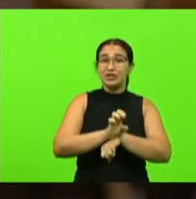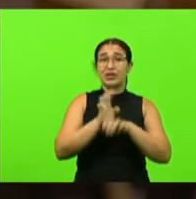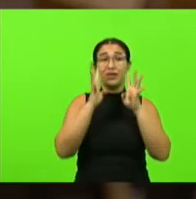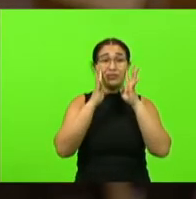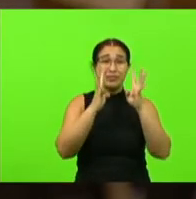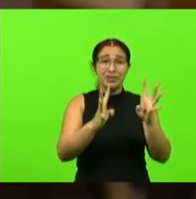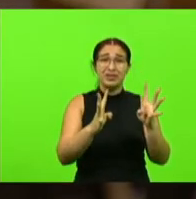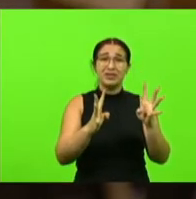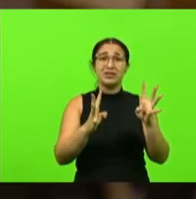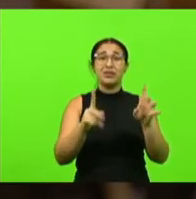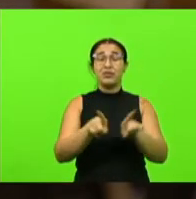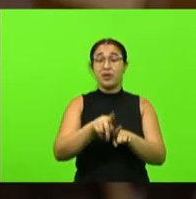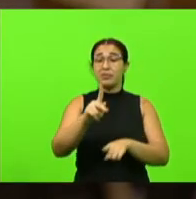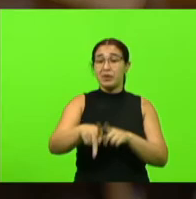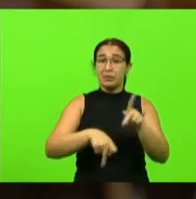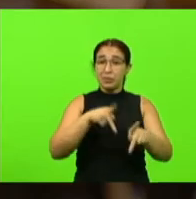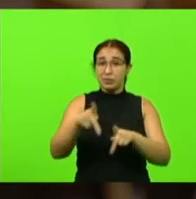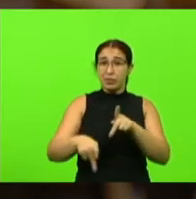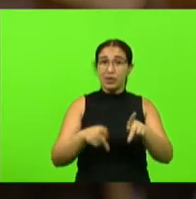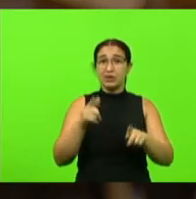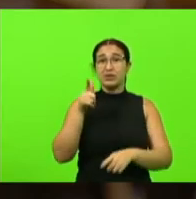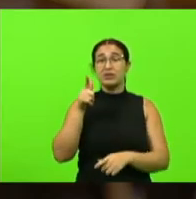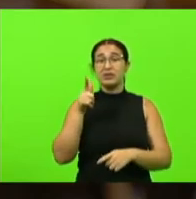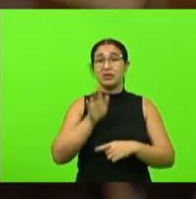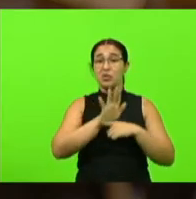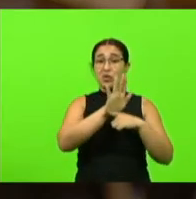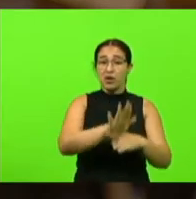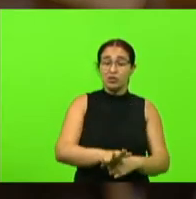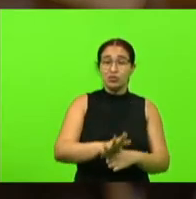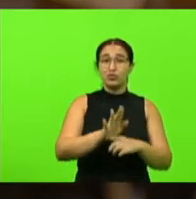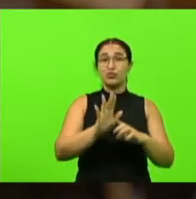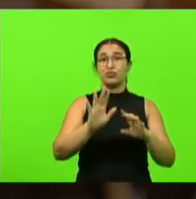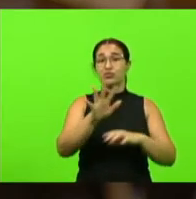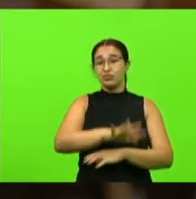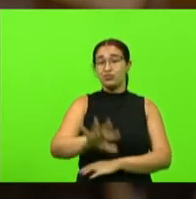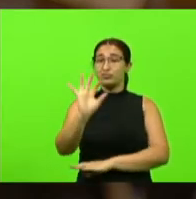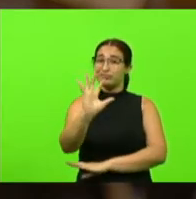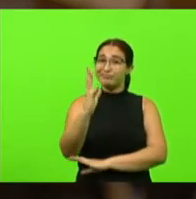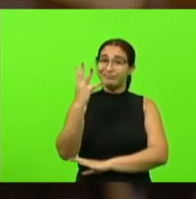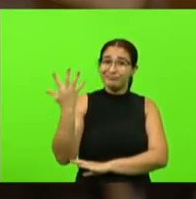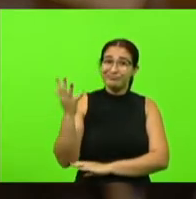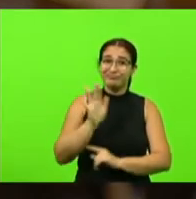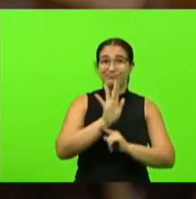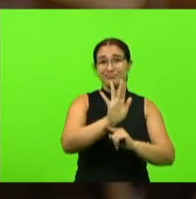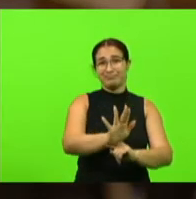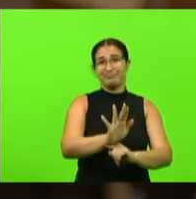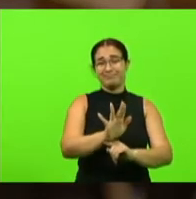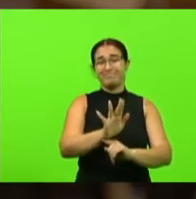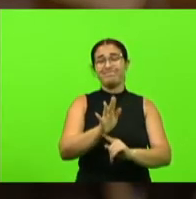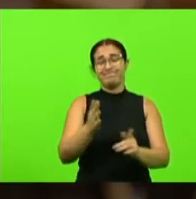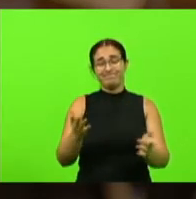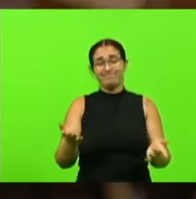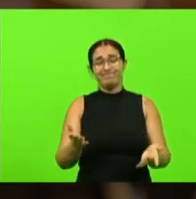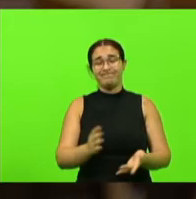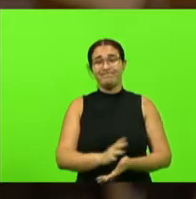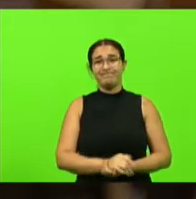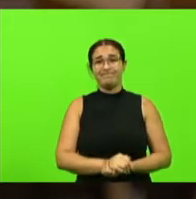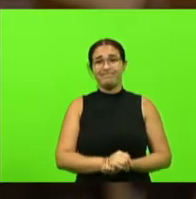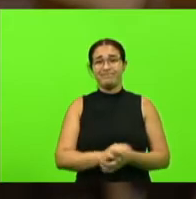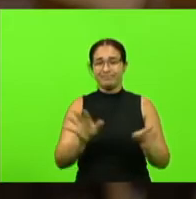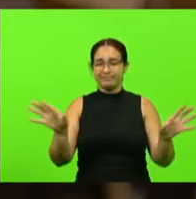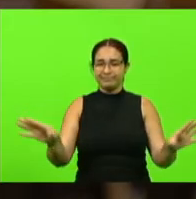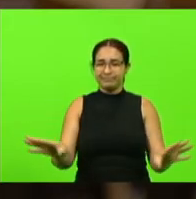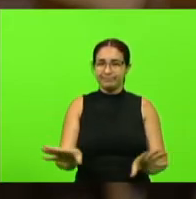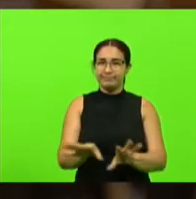população vai ganhar a natureza vai ganhar fazendo esse esse grande entrelaçamento